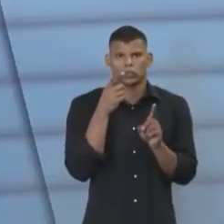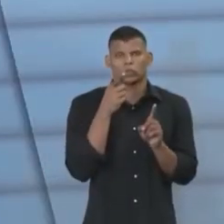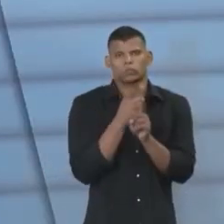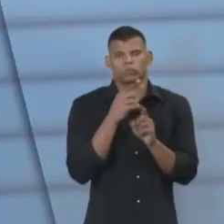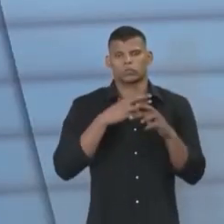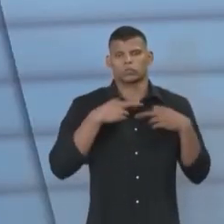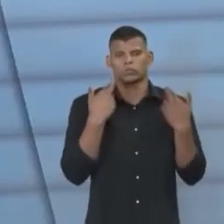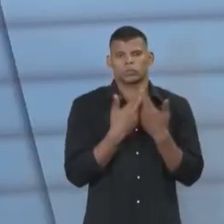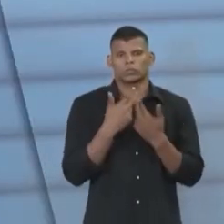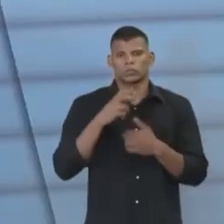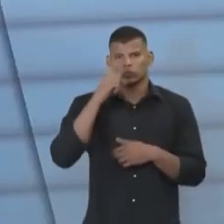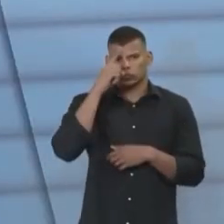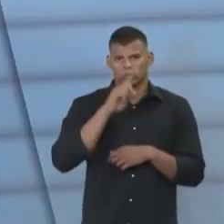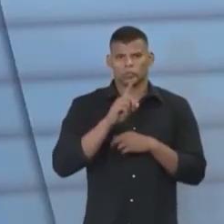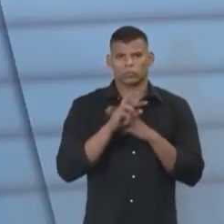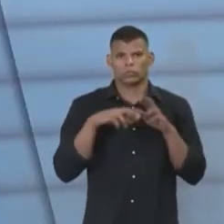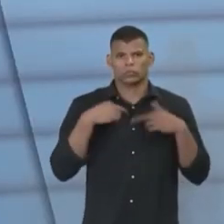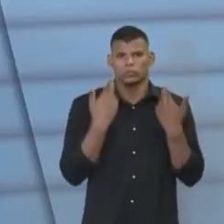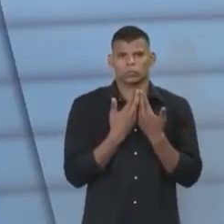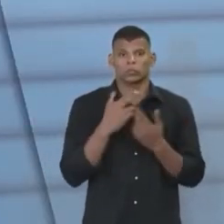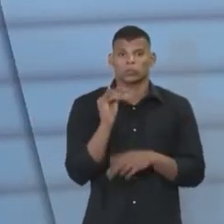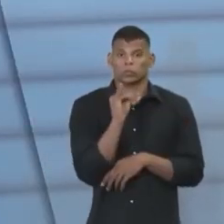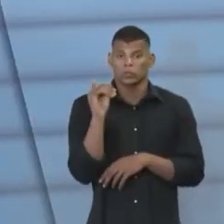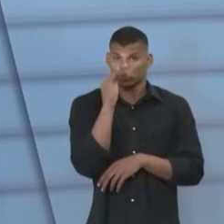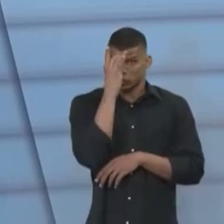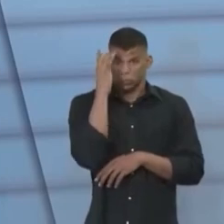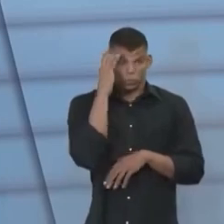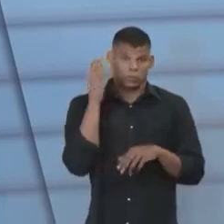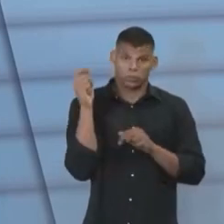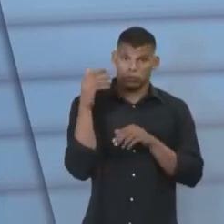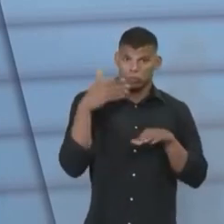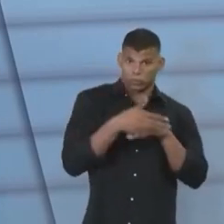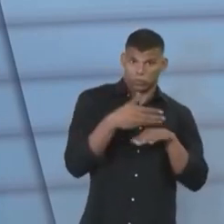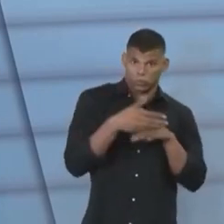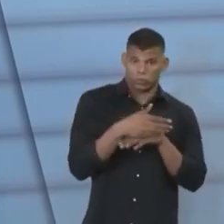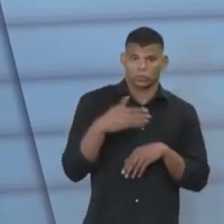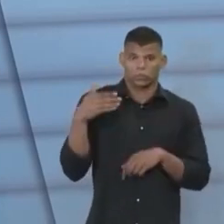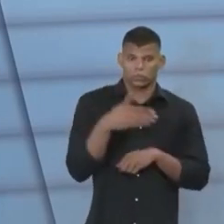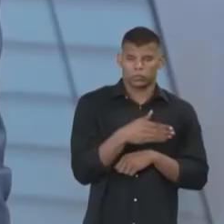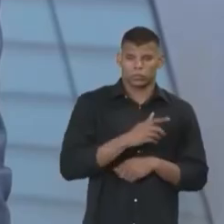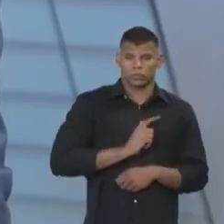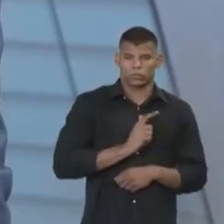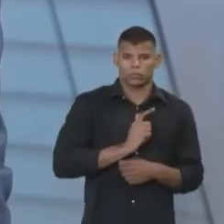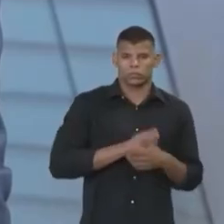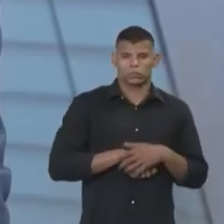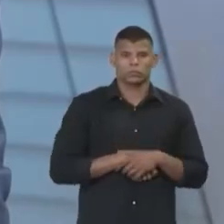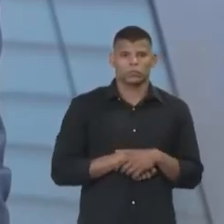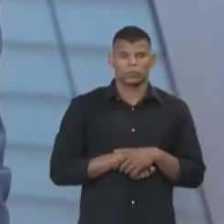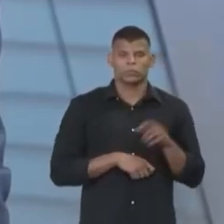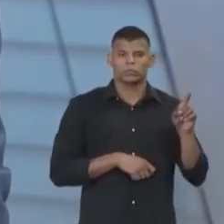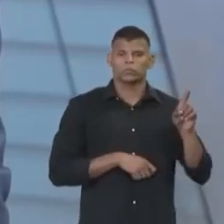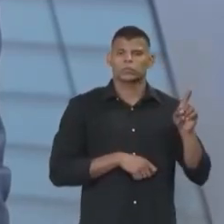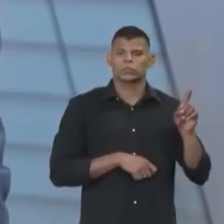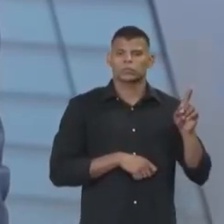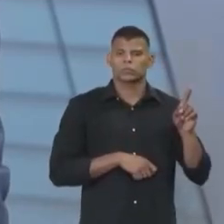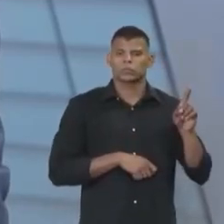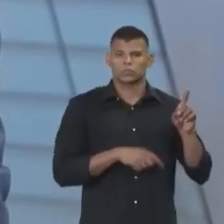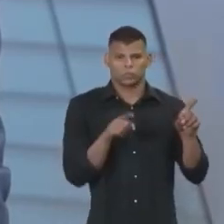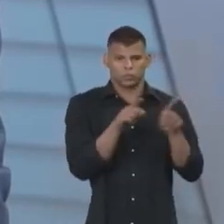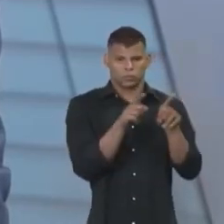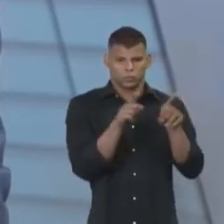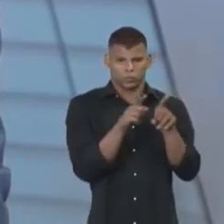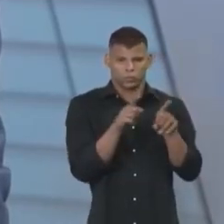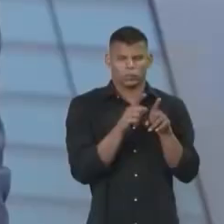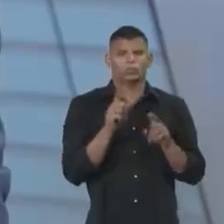pessoas do Brasil inteiro, inclusive da Itália. Doutora Blaine, é bom citar, porque ela também é advogada,